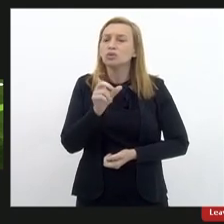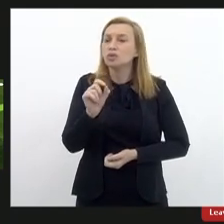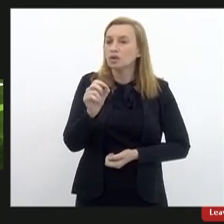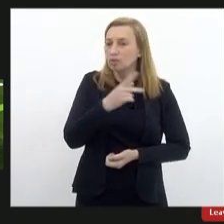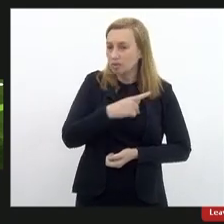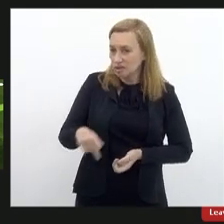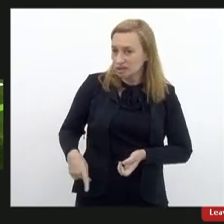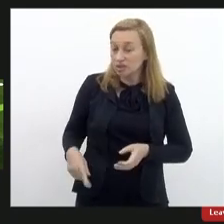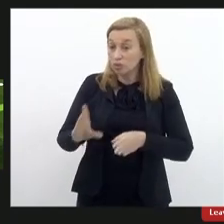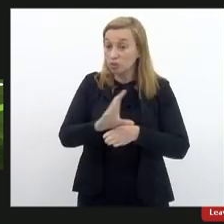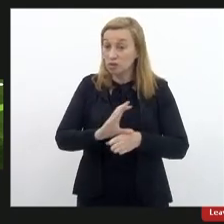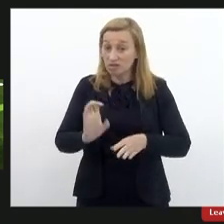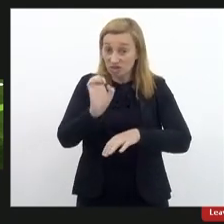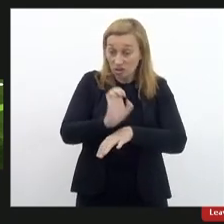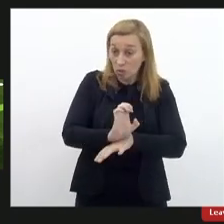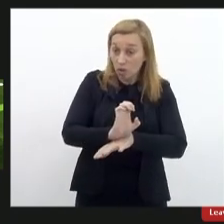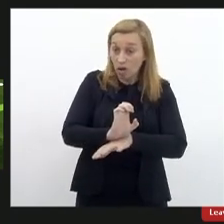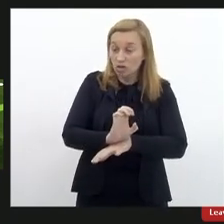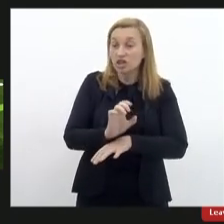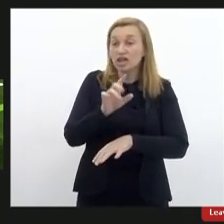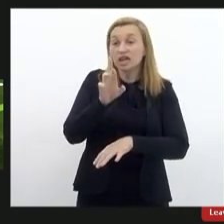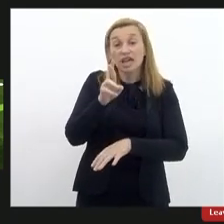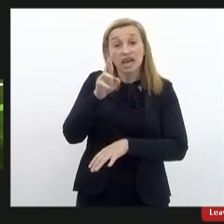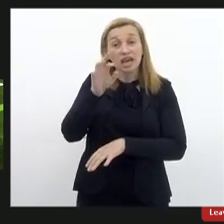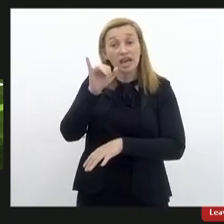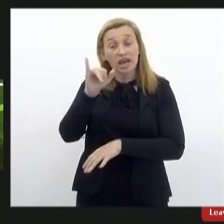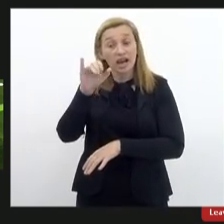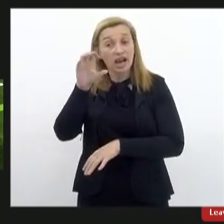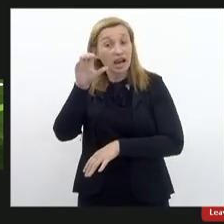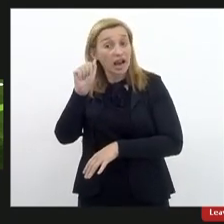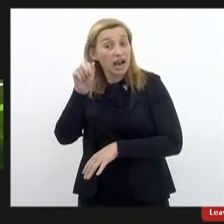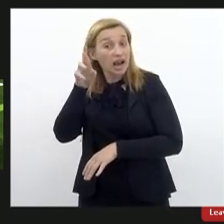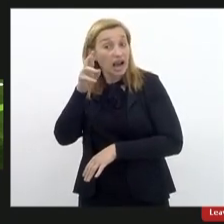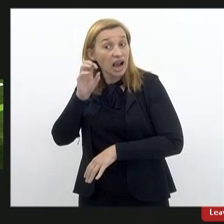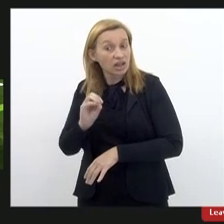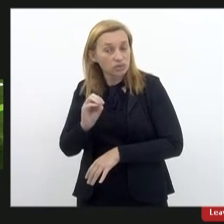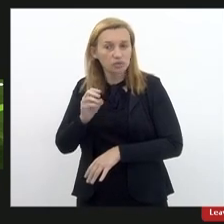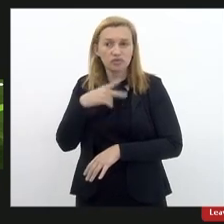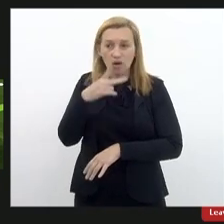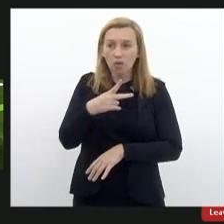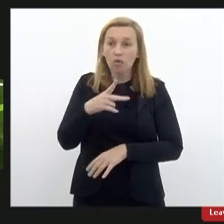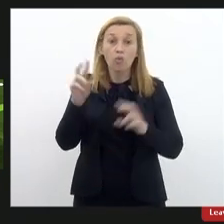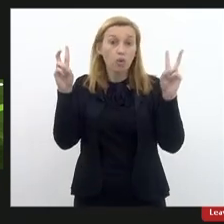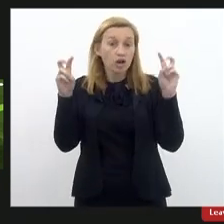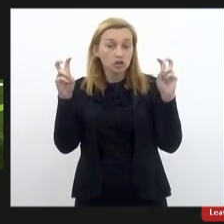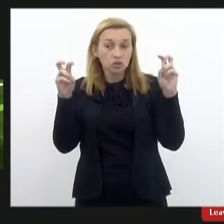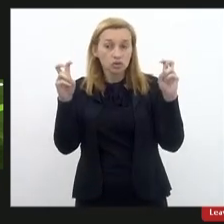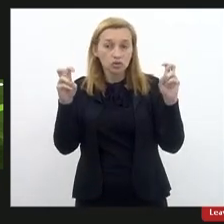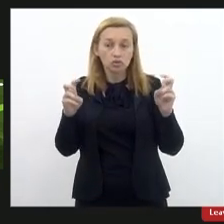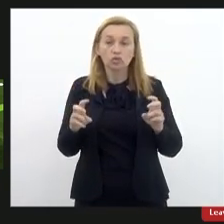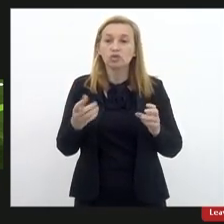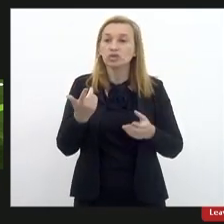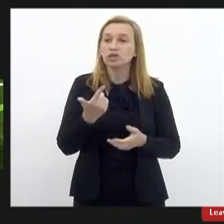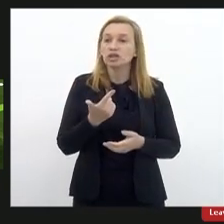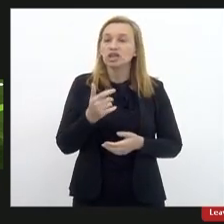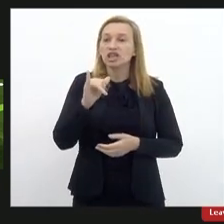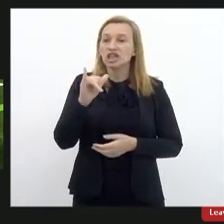Conselho Estadual, Ricardo, falou sobre a questão da infraestrutura